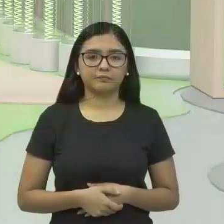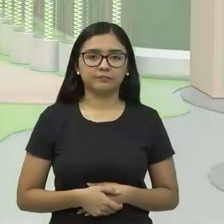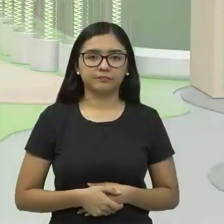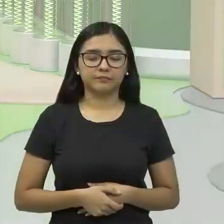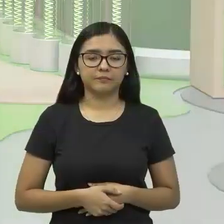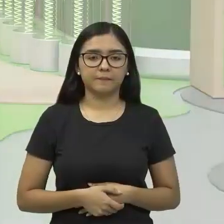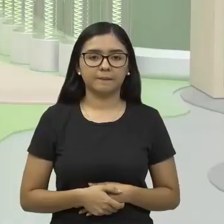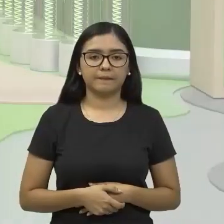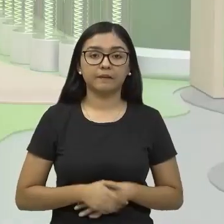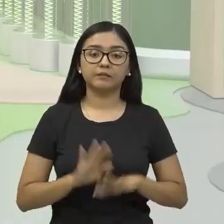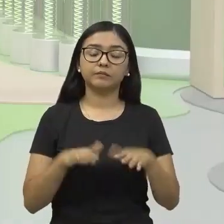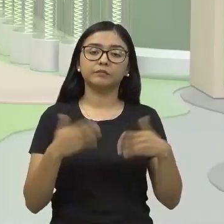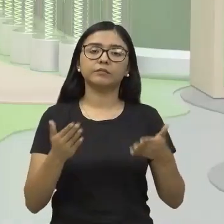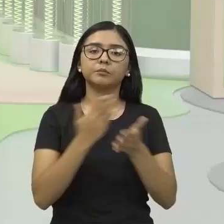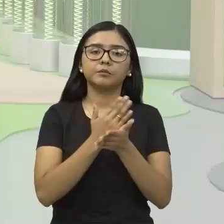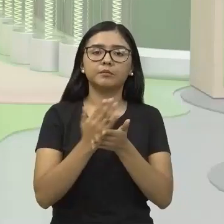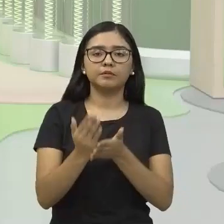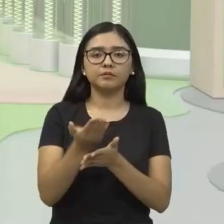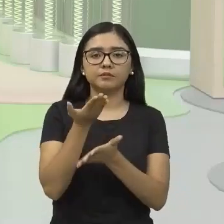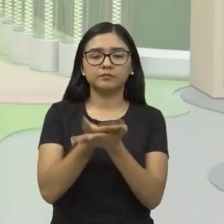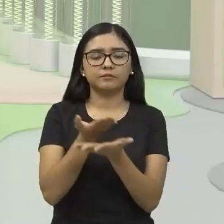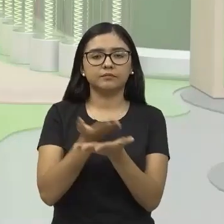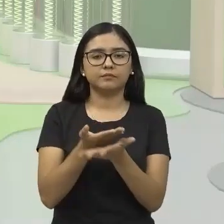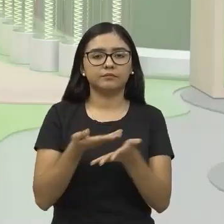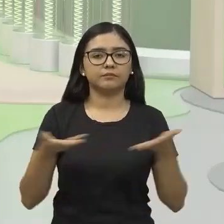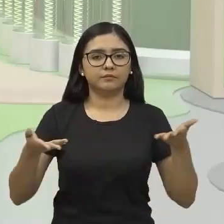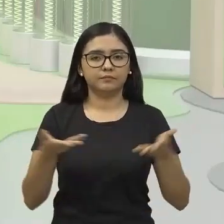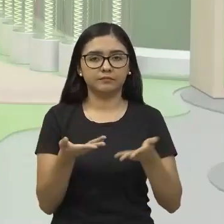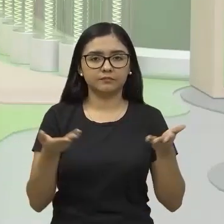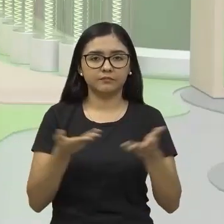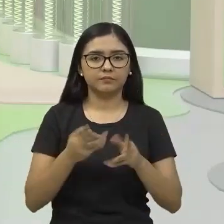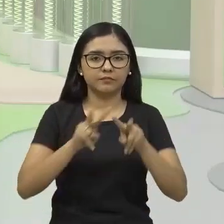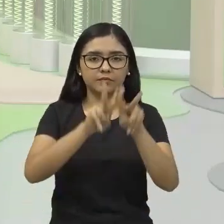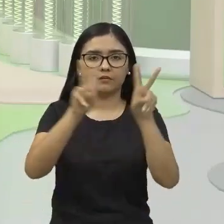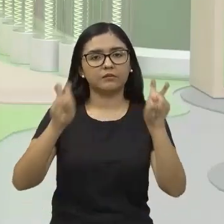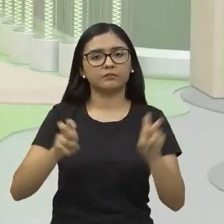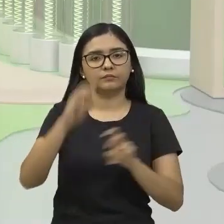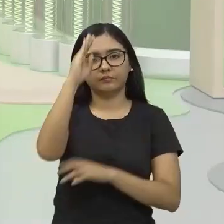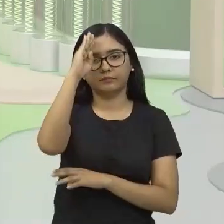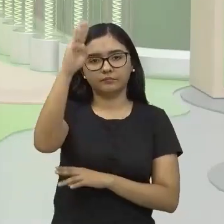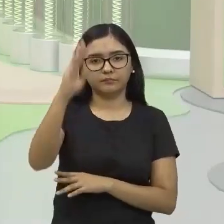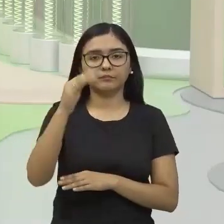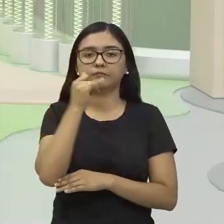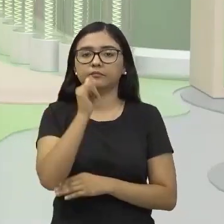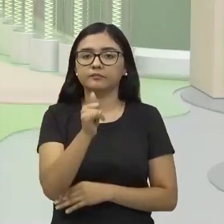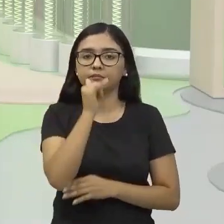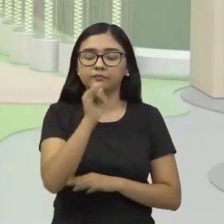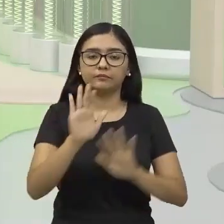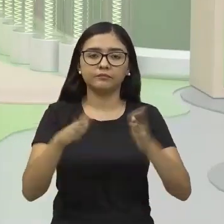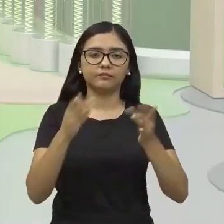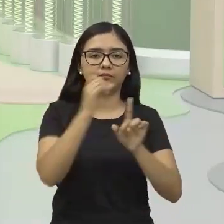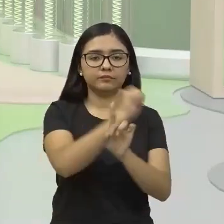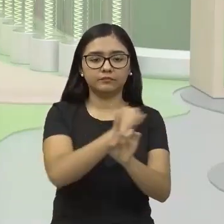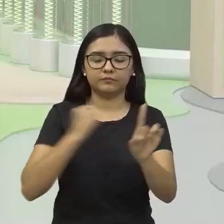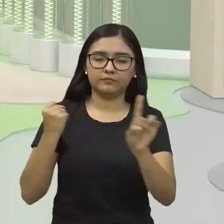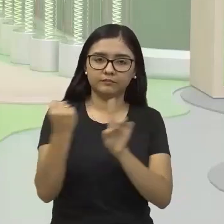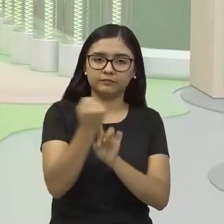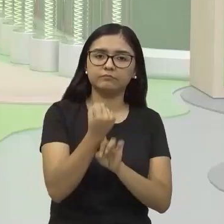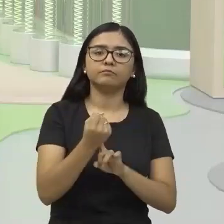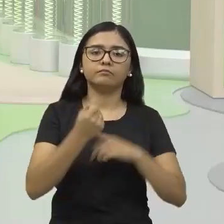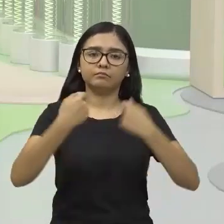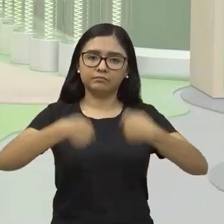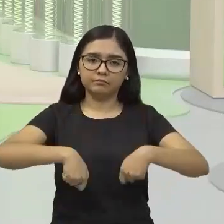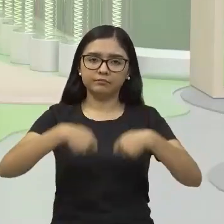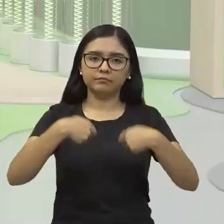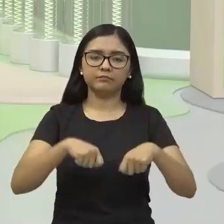Para darmos início à nossa aula, vamos falar um pouco sobre energia. A nossa sociedade é altamente dependente da